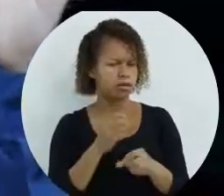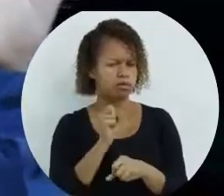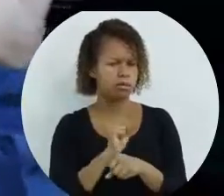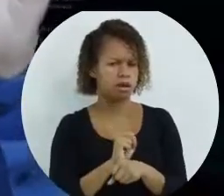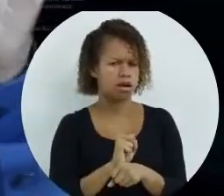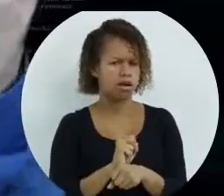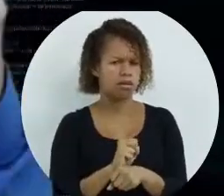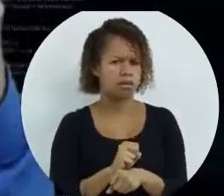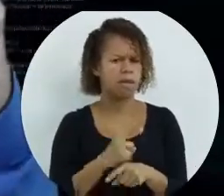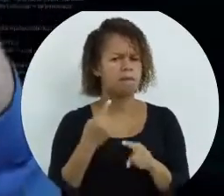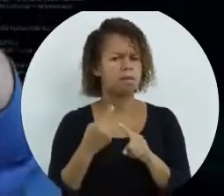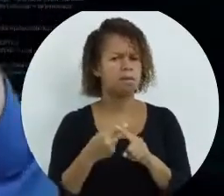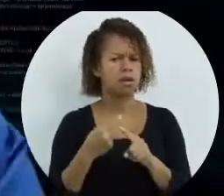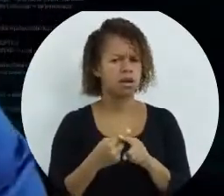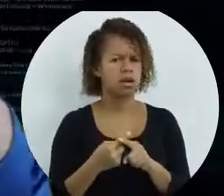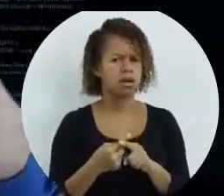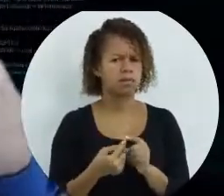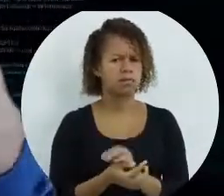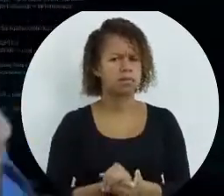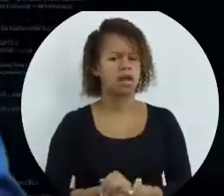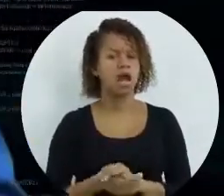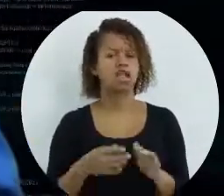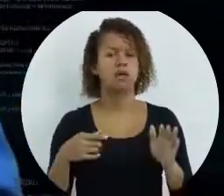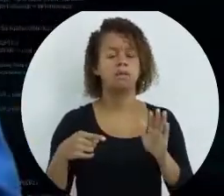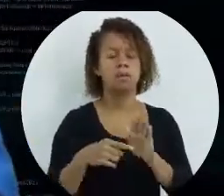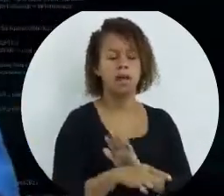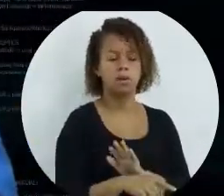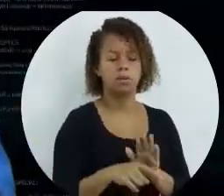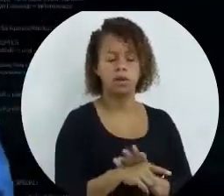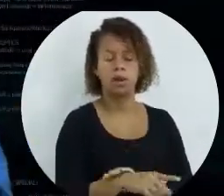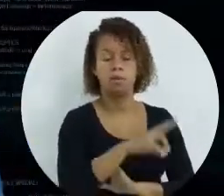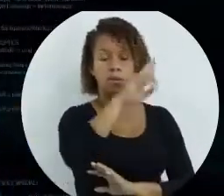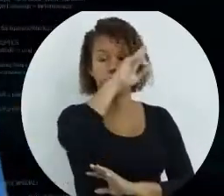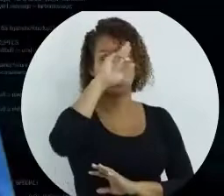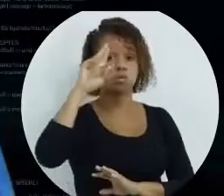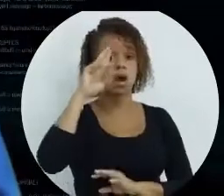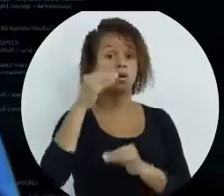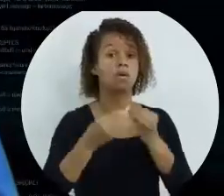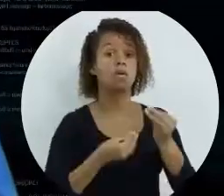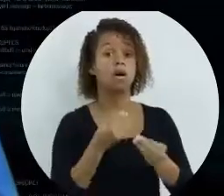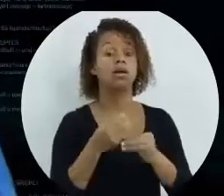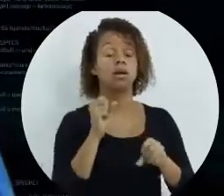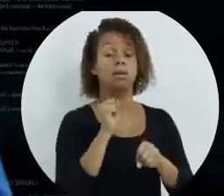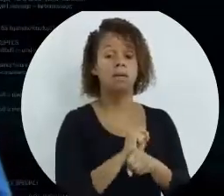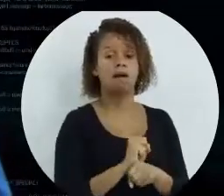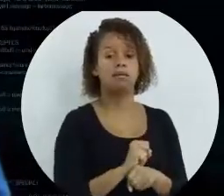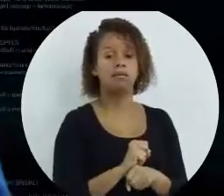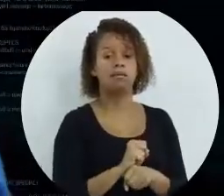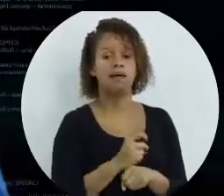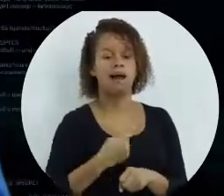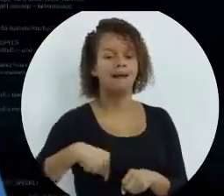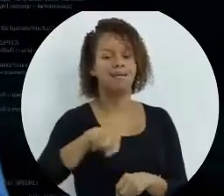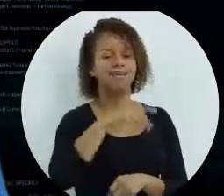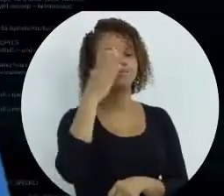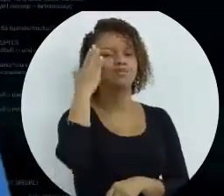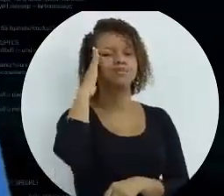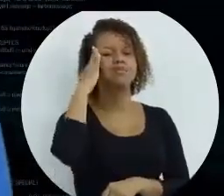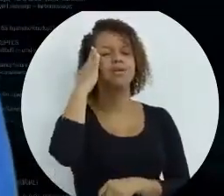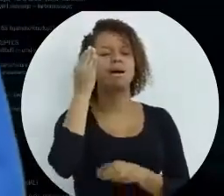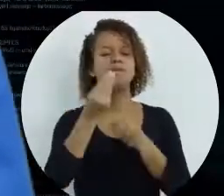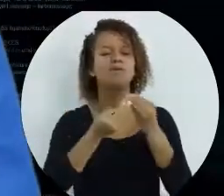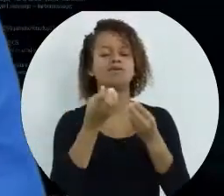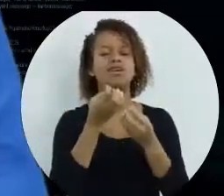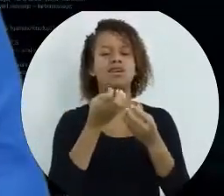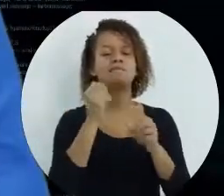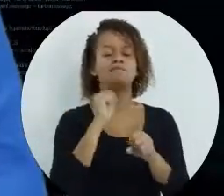ele vai parar. Por quê? A gente pode perguntar para o usuário quando ele quer que pare. E aí, a gente não sabe quando ele